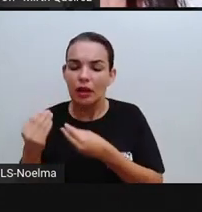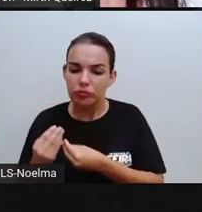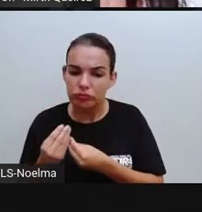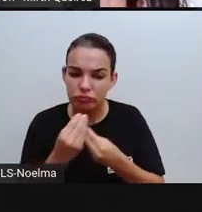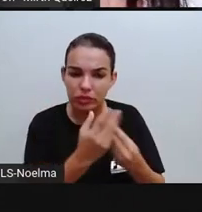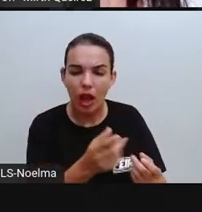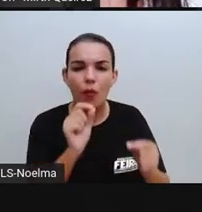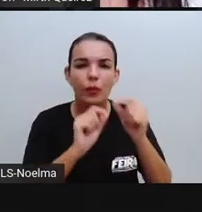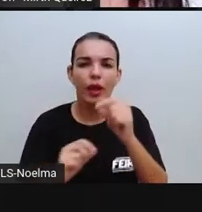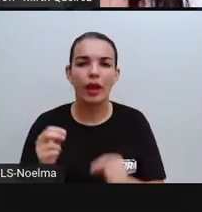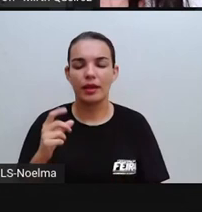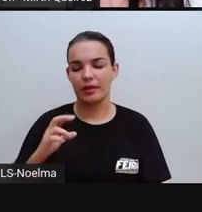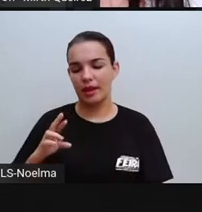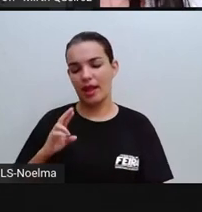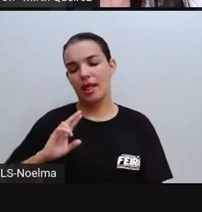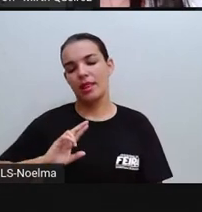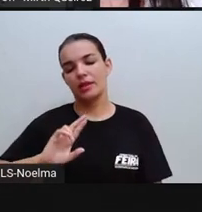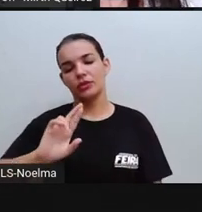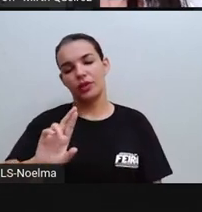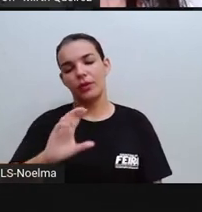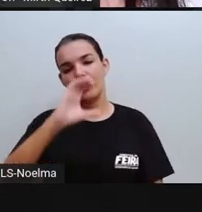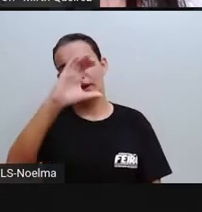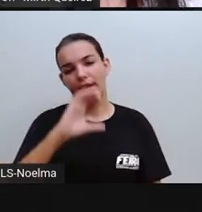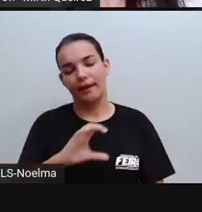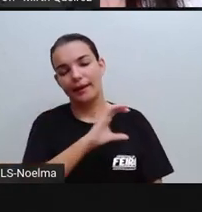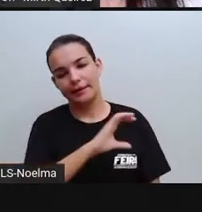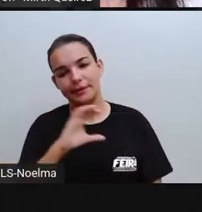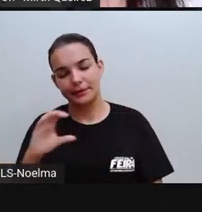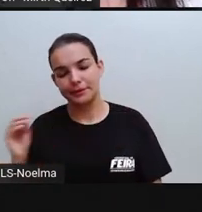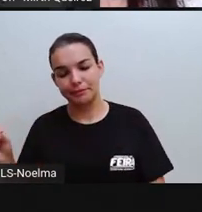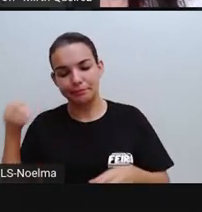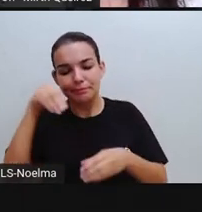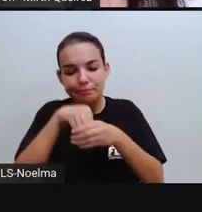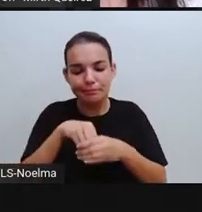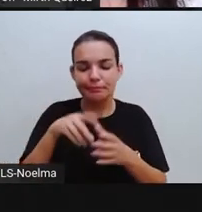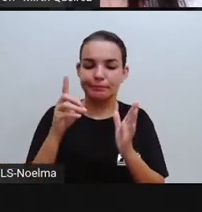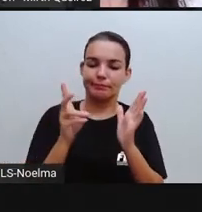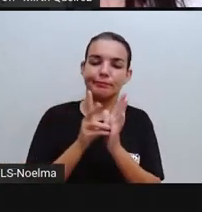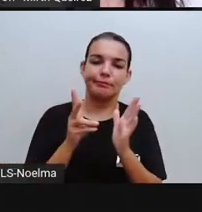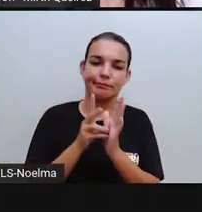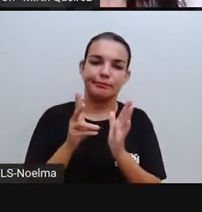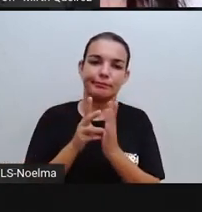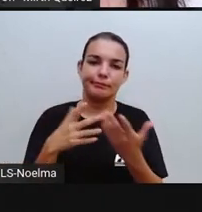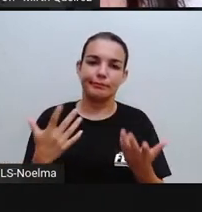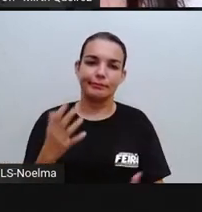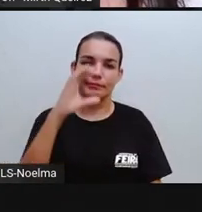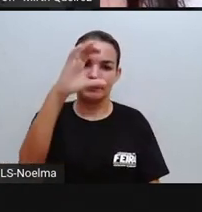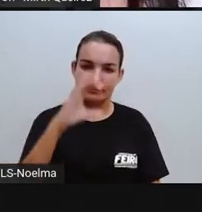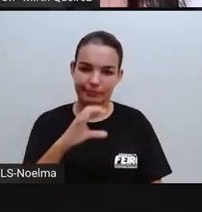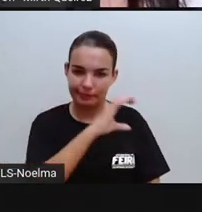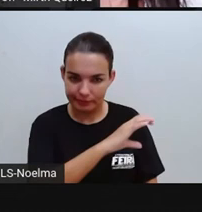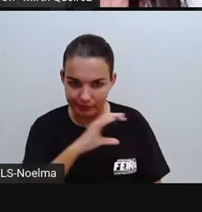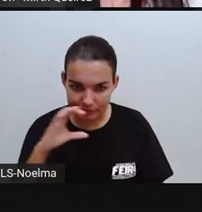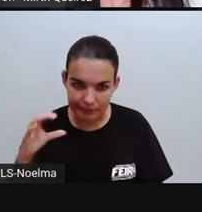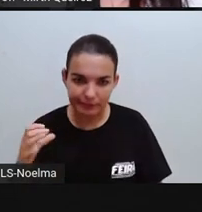a religião deles no meio dos indígenas ali, né? Que era o cristianismo, né?